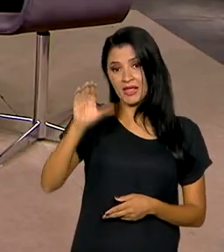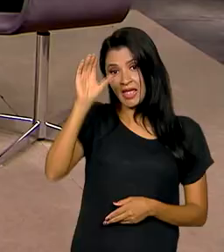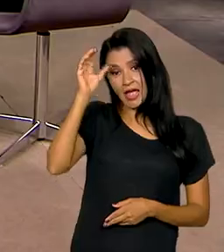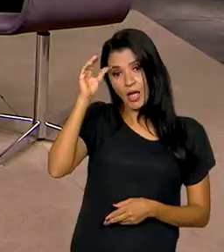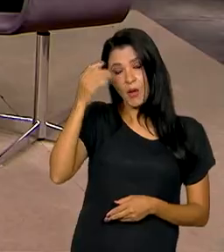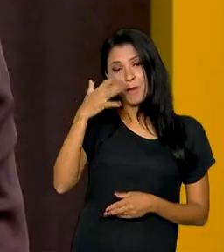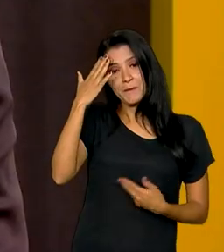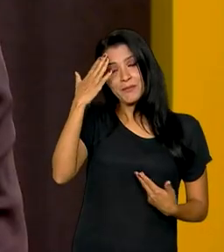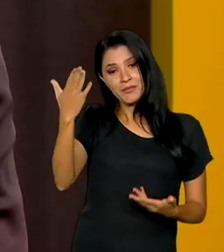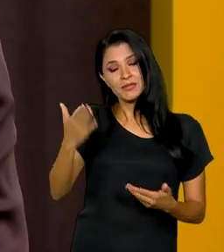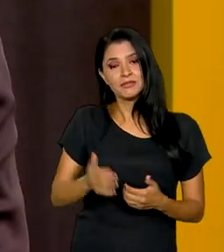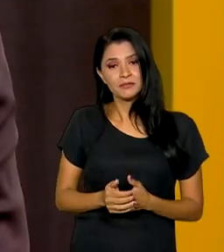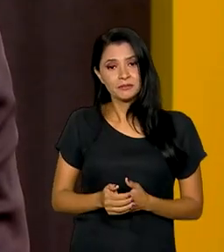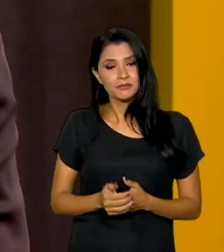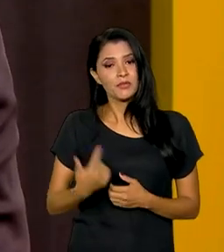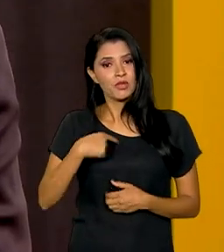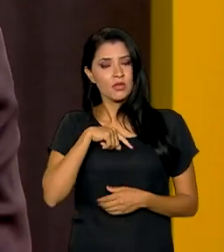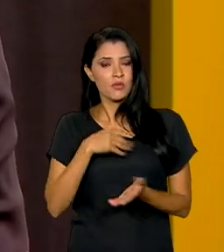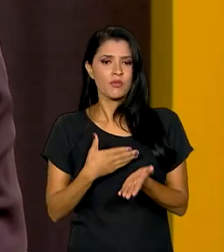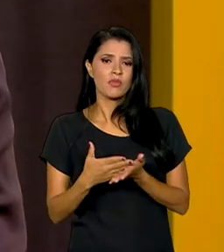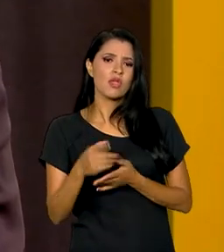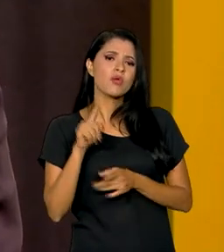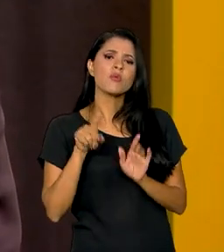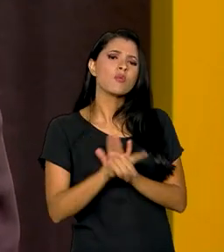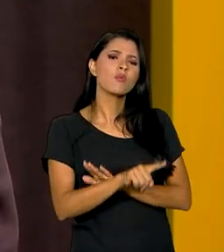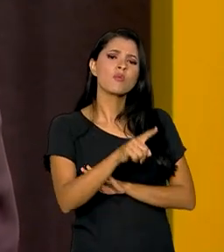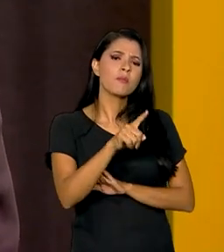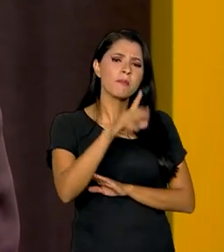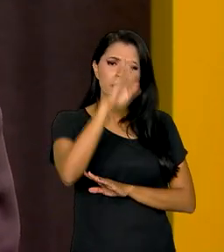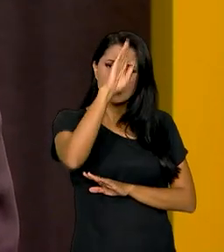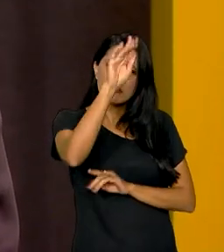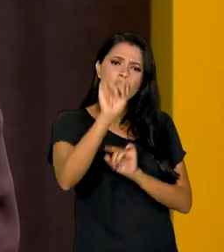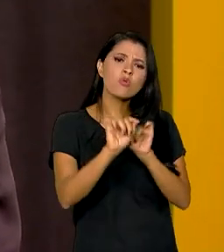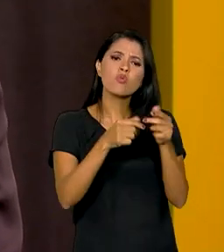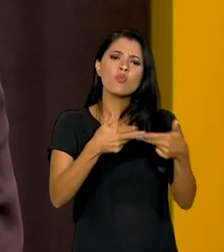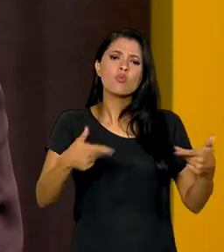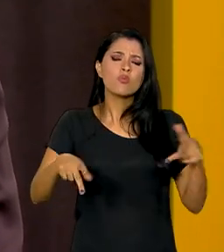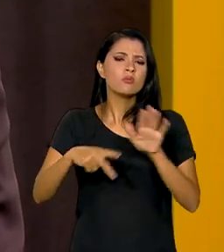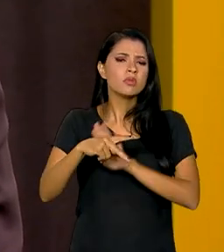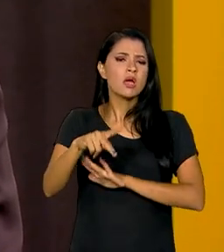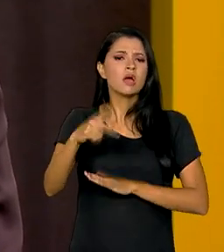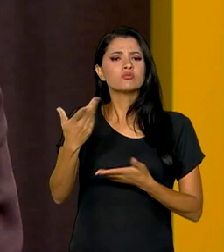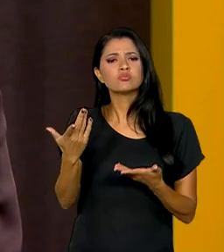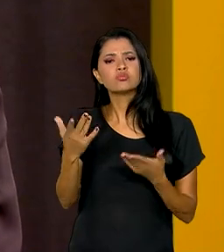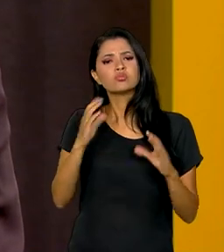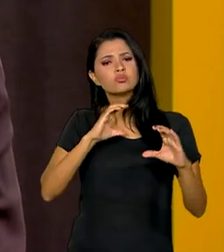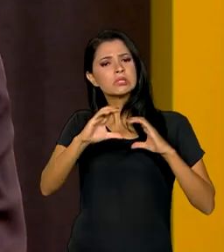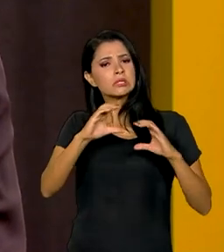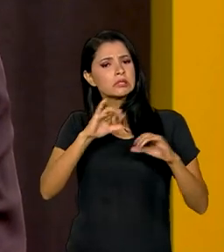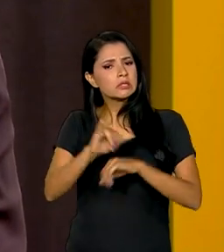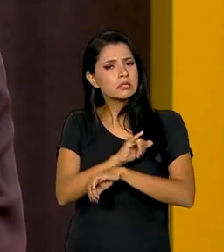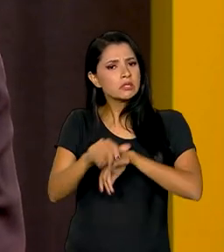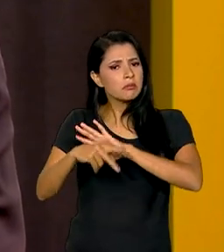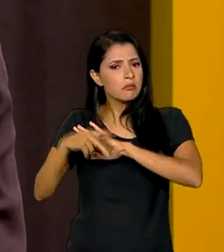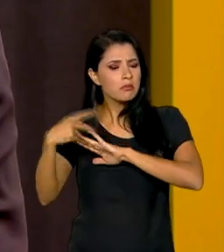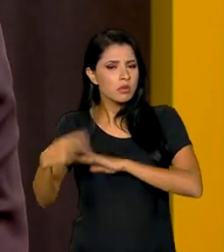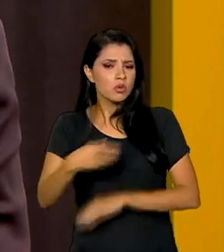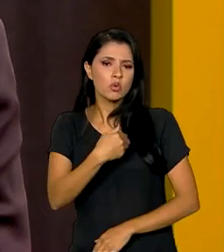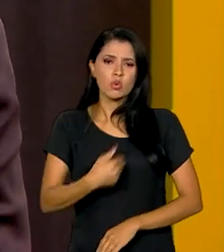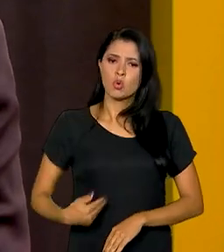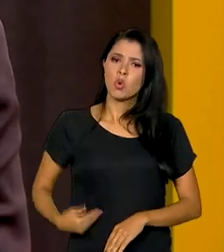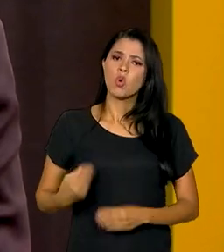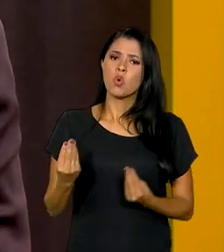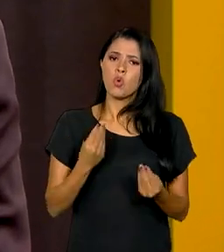Para a gente começar, eu gostaria que a senhora comentasse os principais pontos dessa comunicação estratégica criada pelo governo para